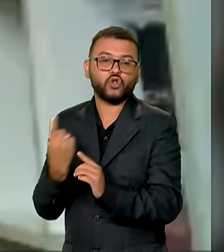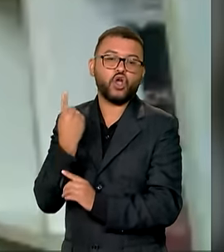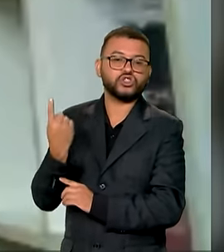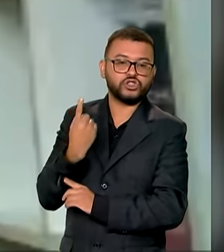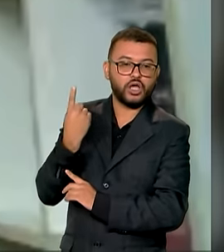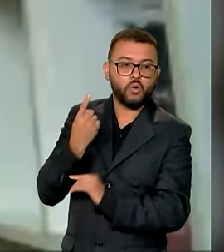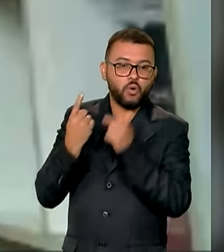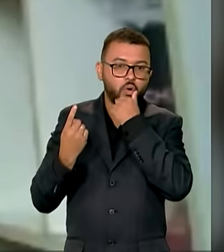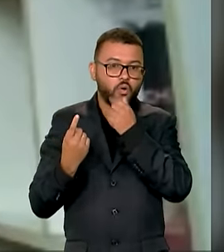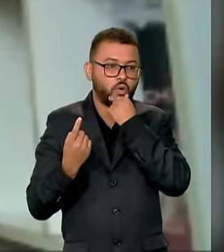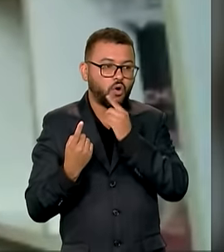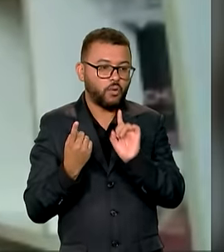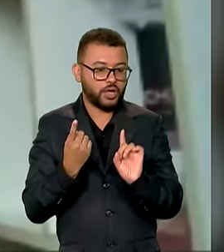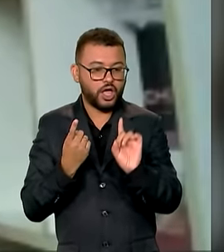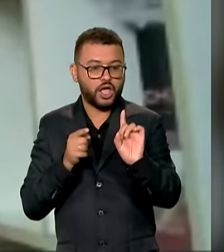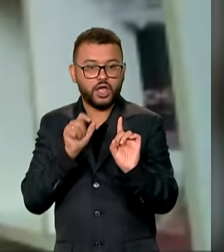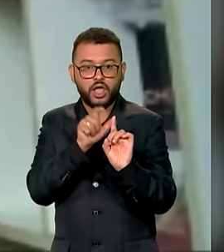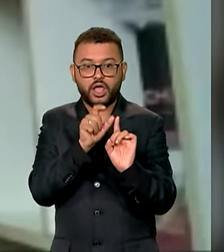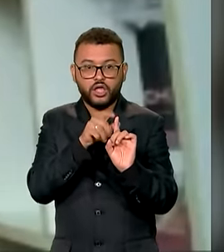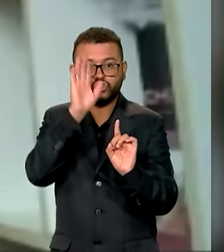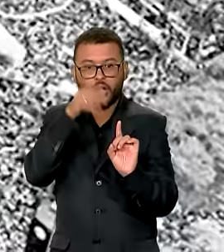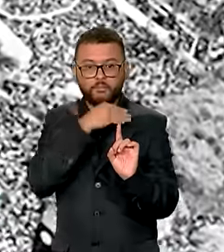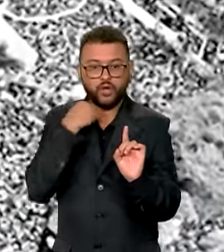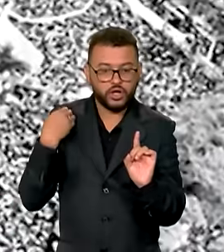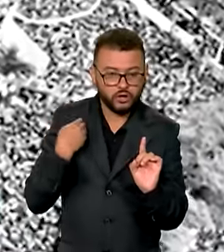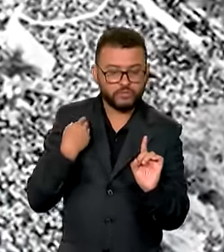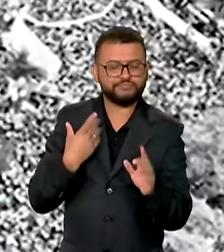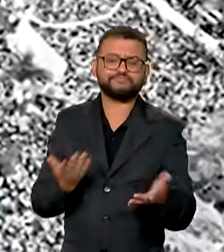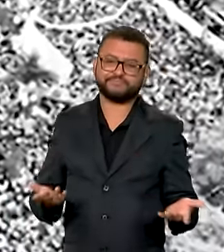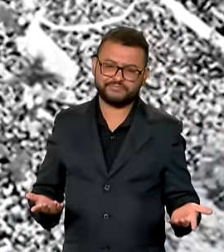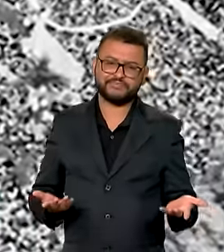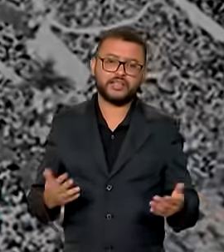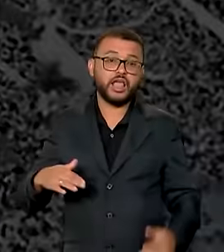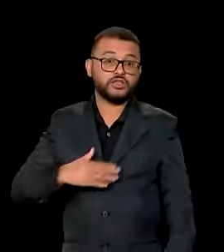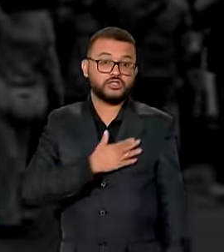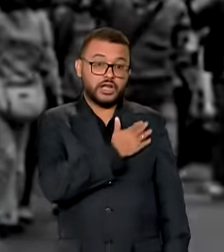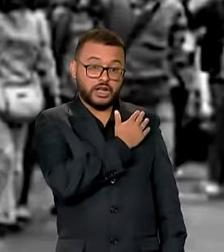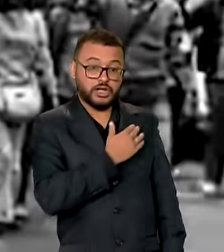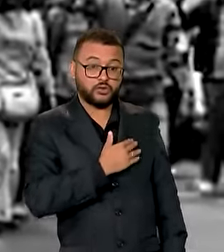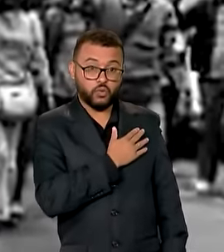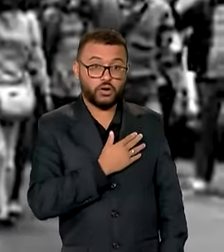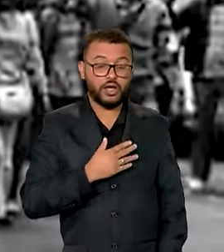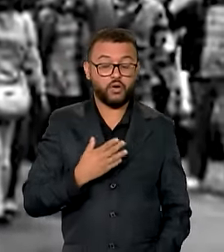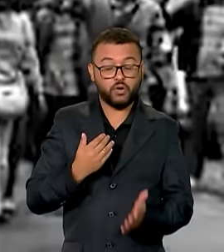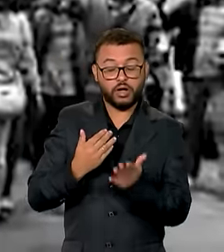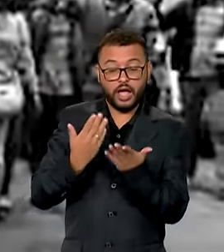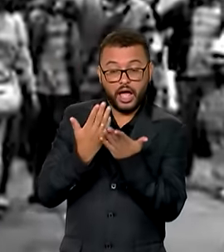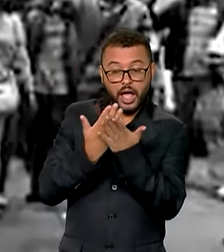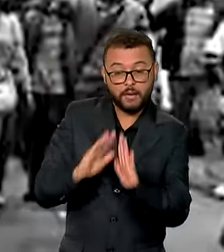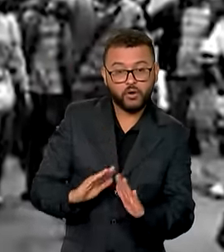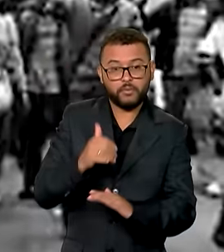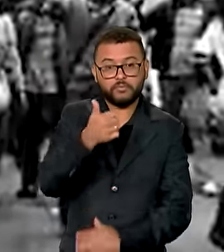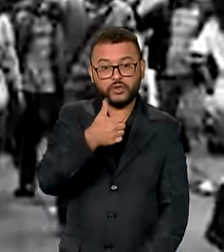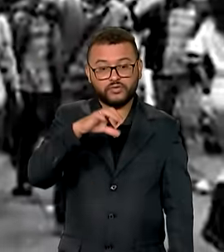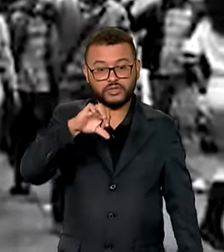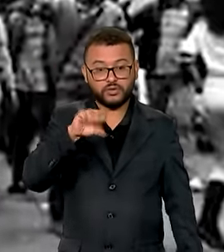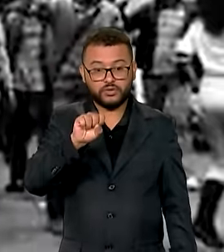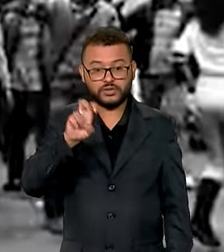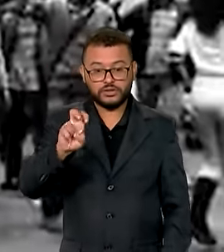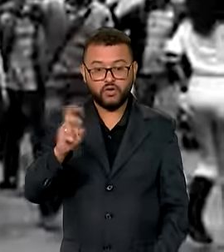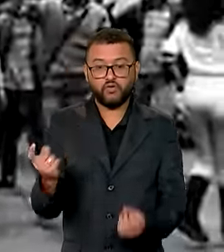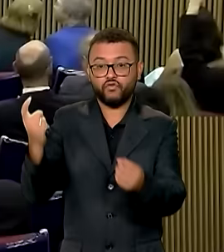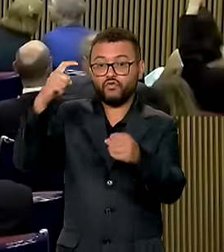o marido dela, Vandique, já tinha sido morto. A ditadura militar acabou em 1985 com a